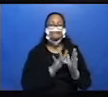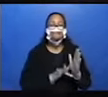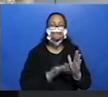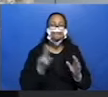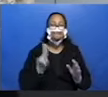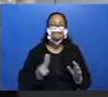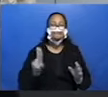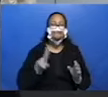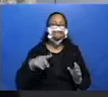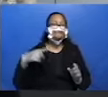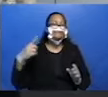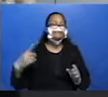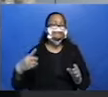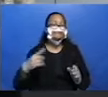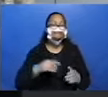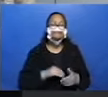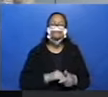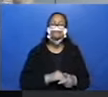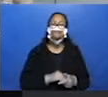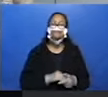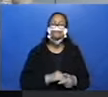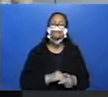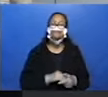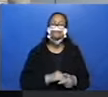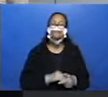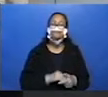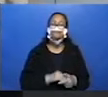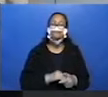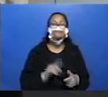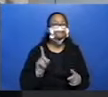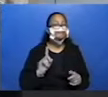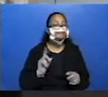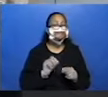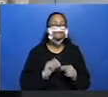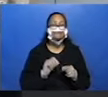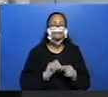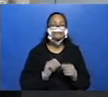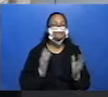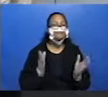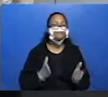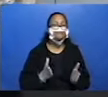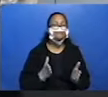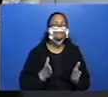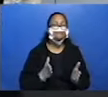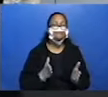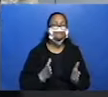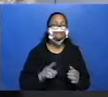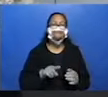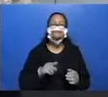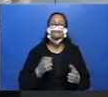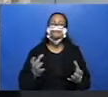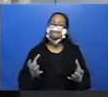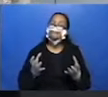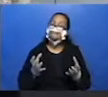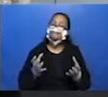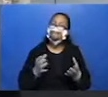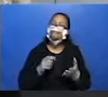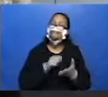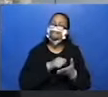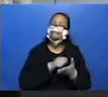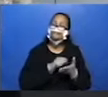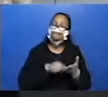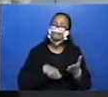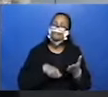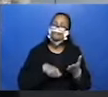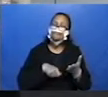para frente, tá certo? Então, por enquanto, não faremos o produzir o texto. Se você quiser anotar aqui em cima,